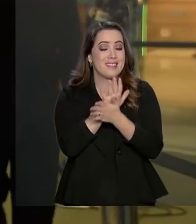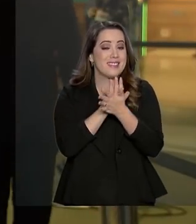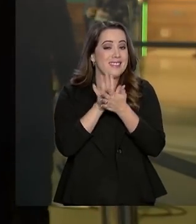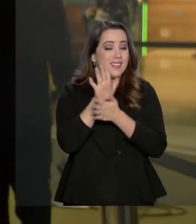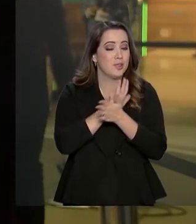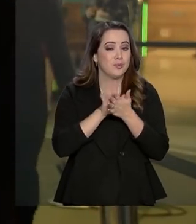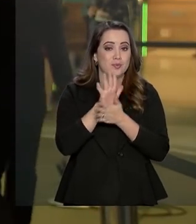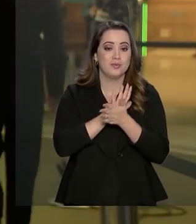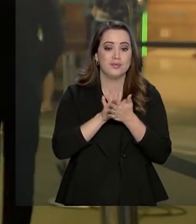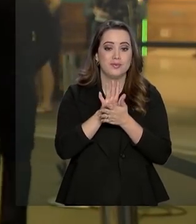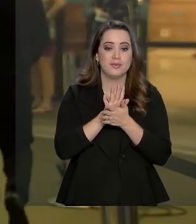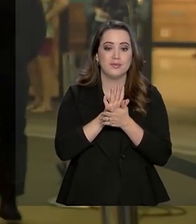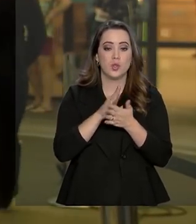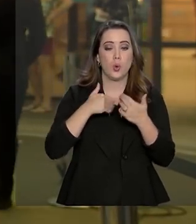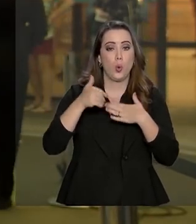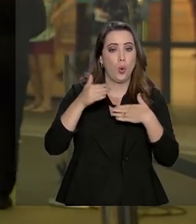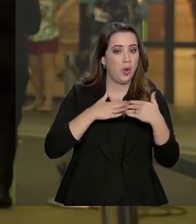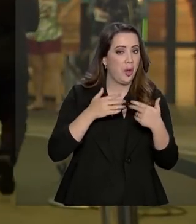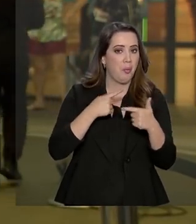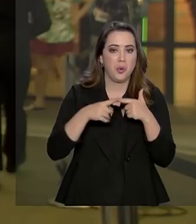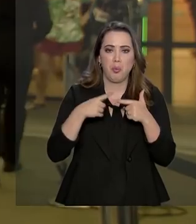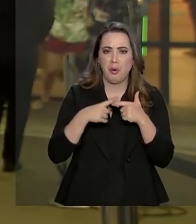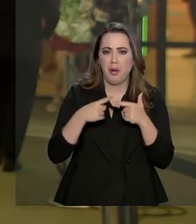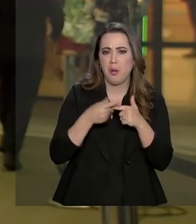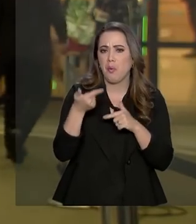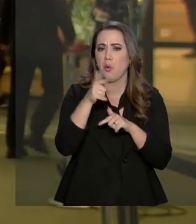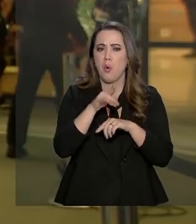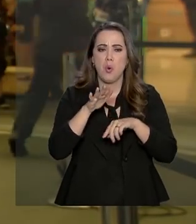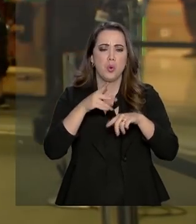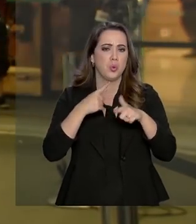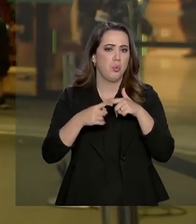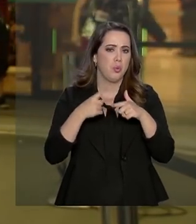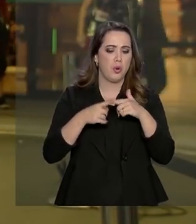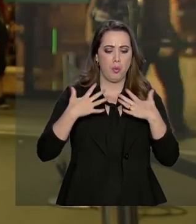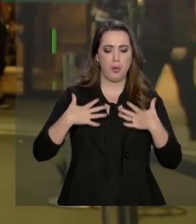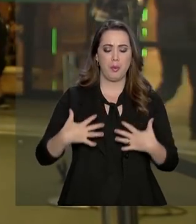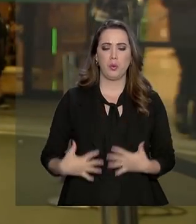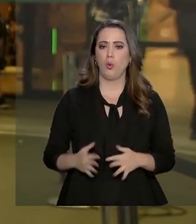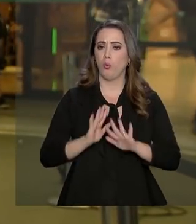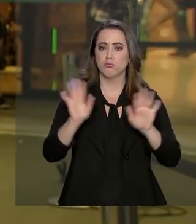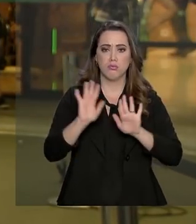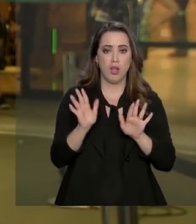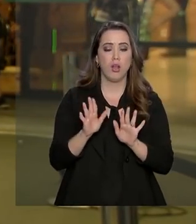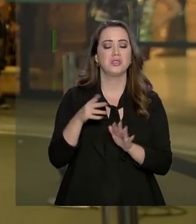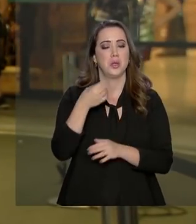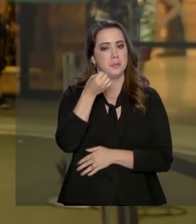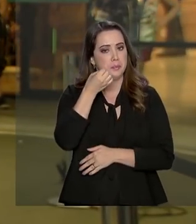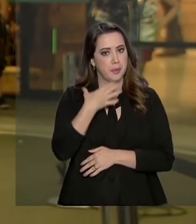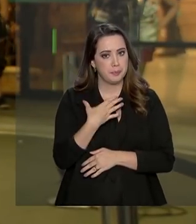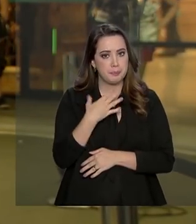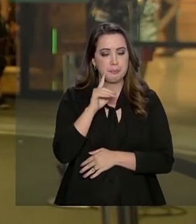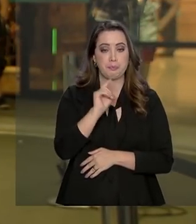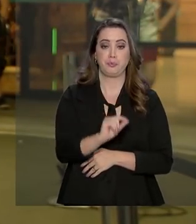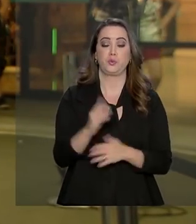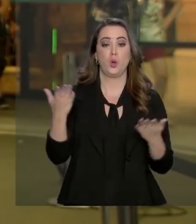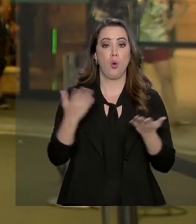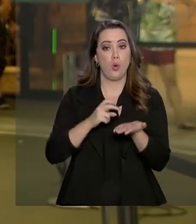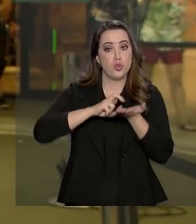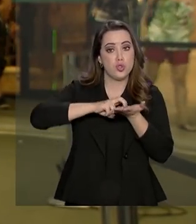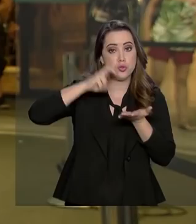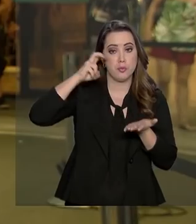de qualquer infecção ou outra disfunção orgânica. Hoje pela manhã, o presidente